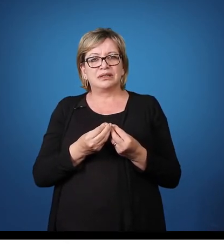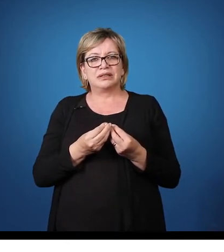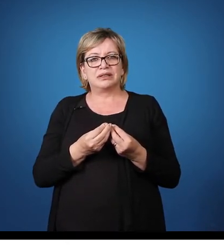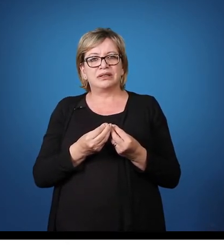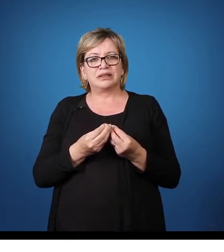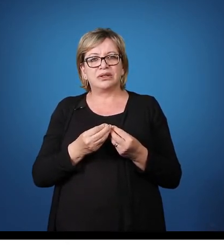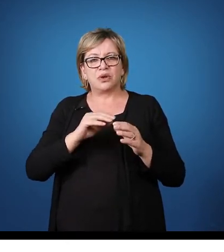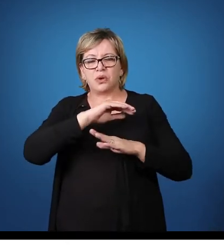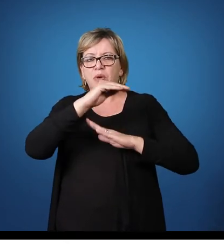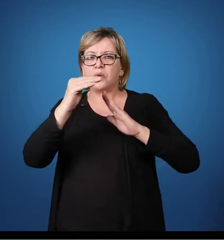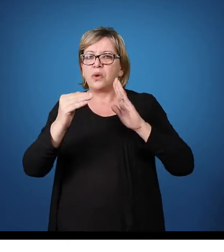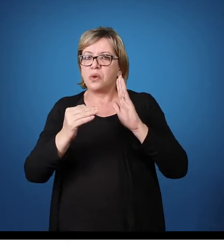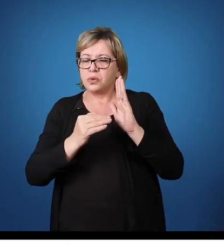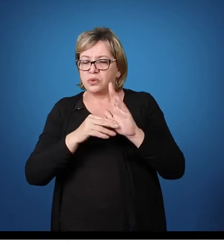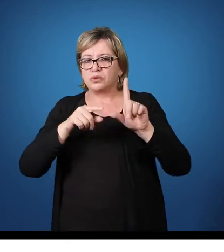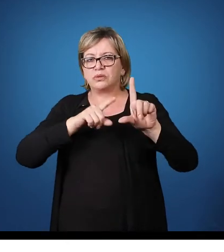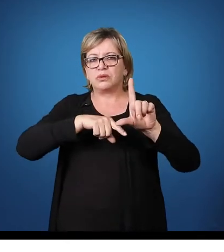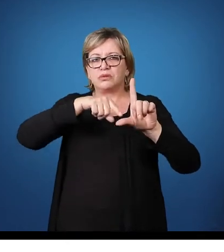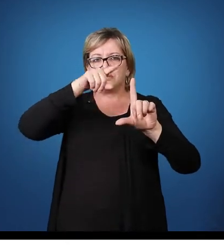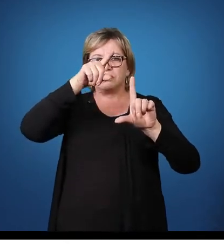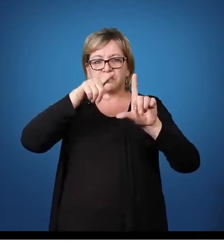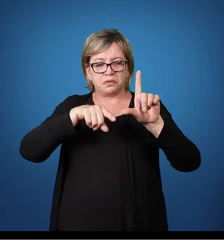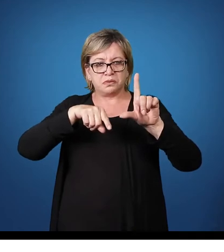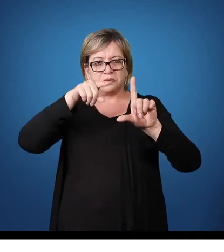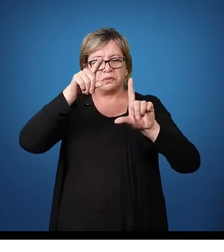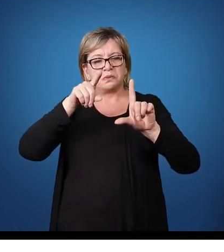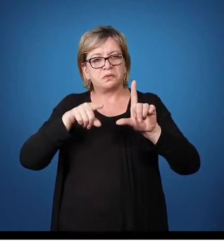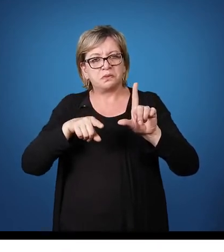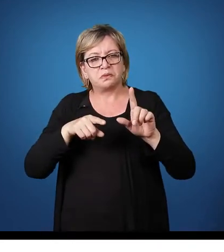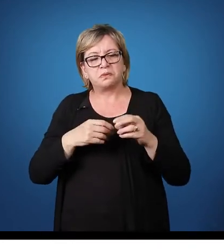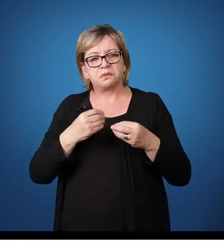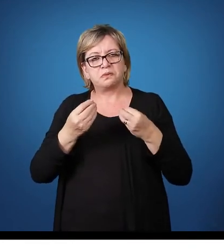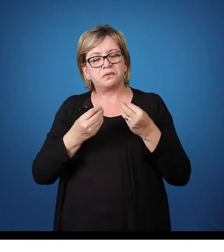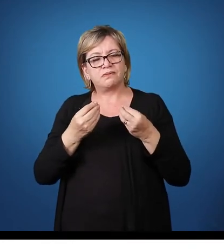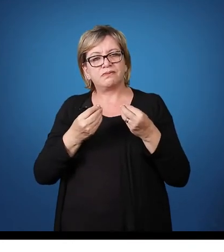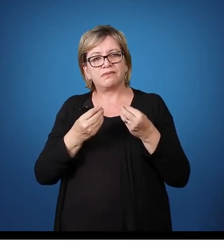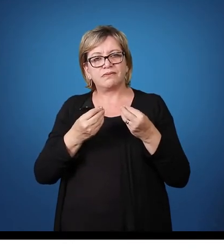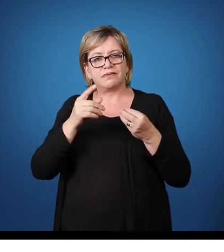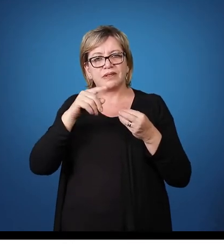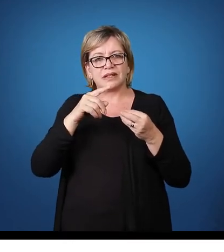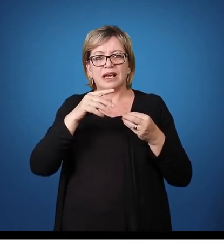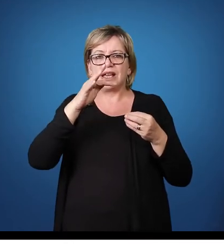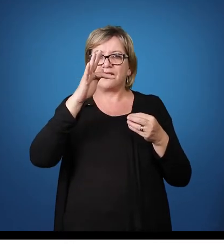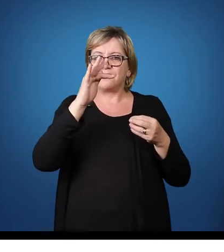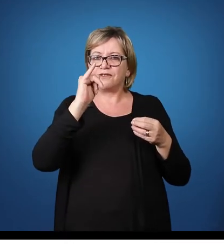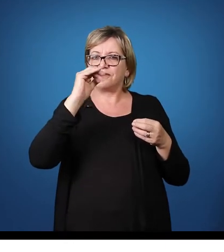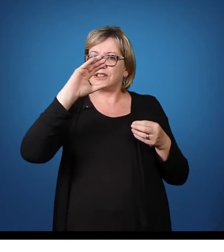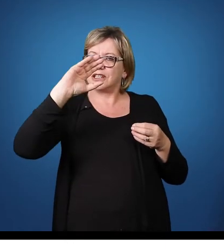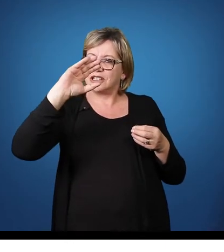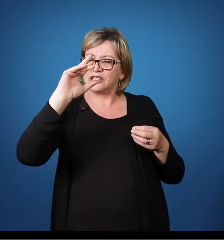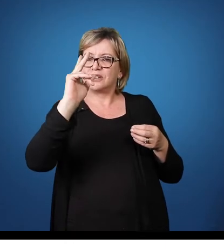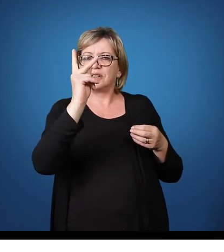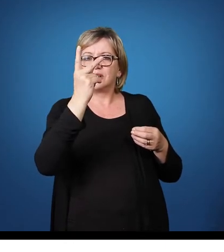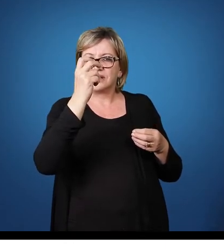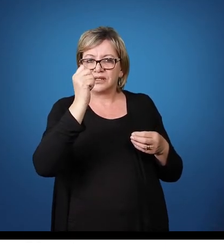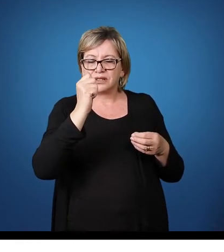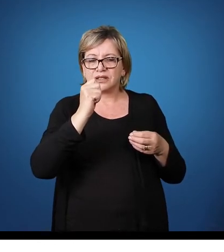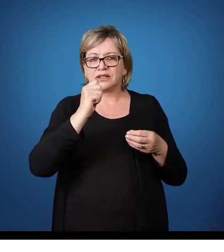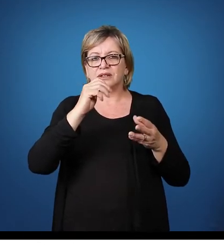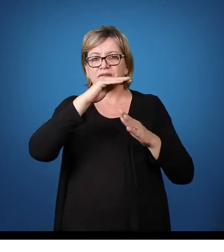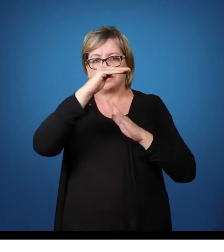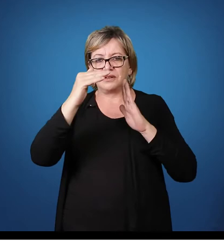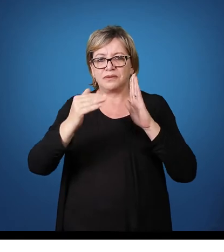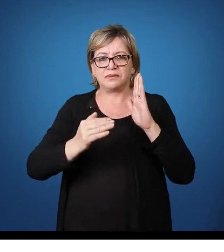o último gráfico que é a ficha, então, avaliativa final